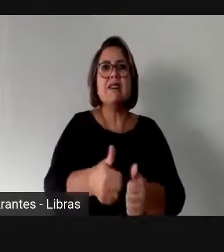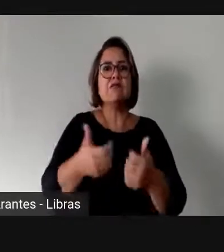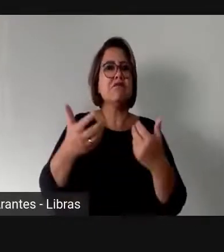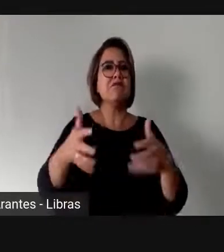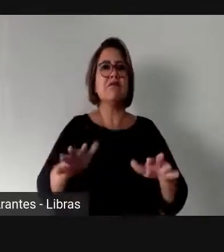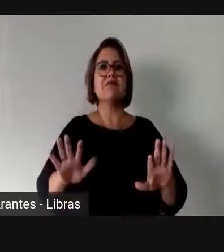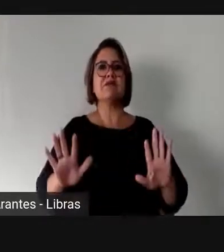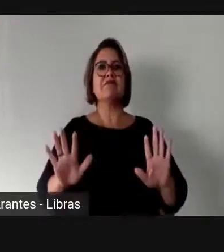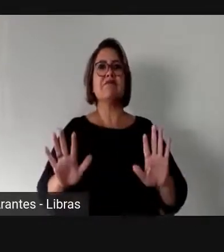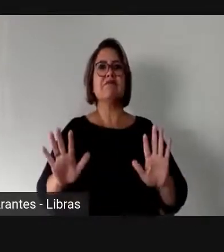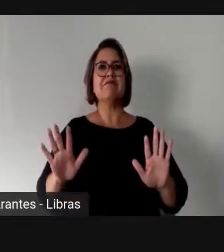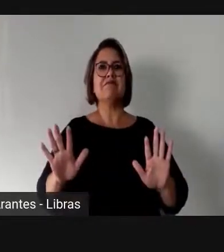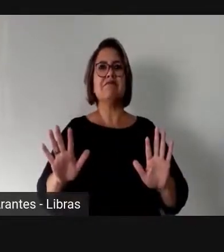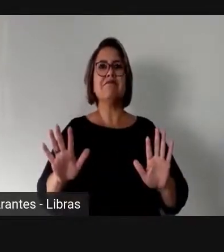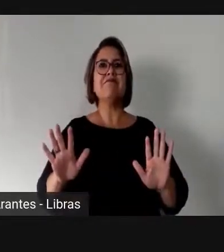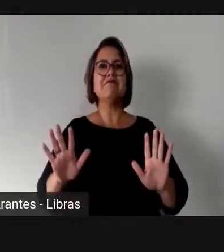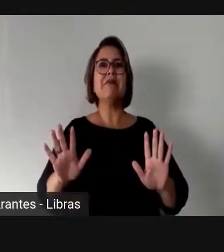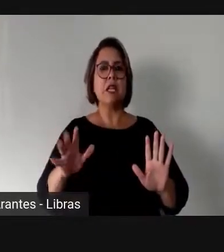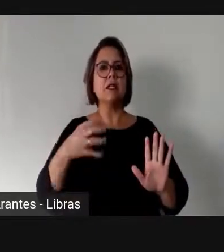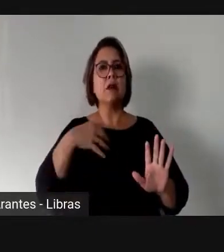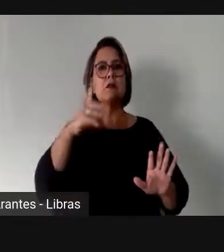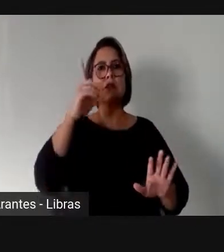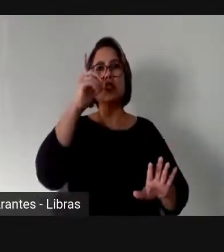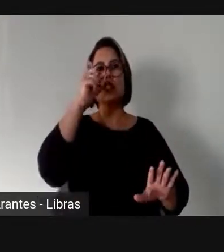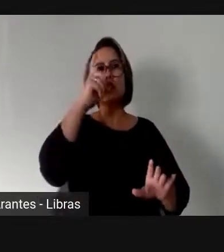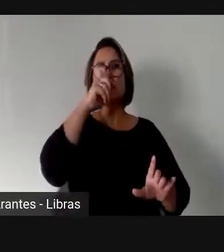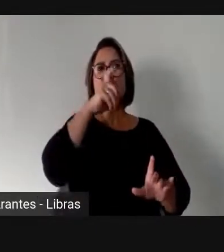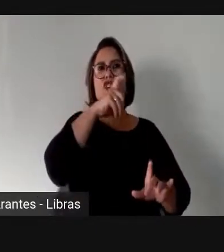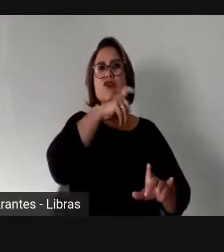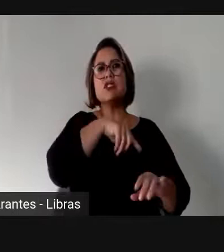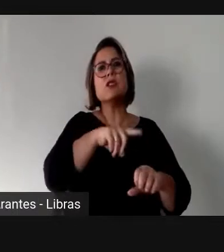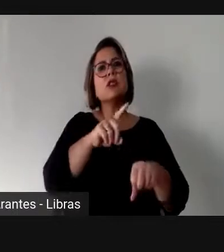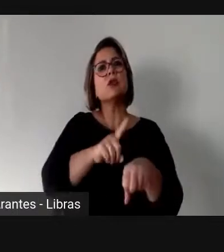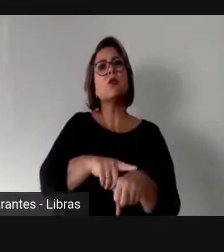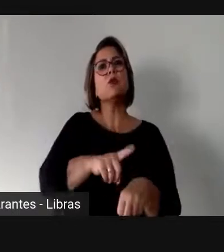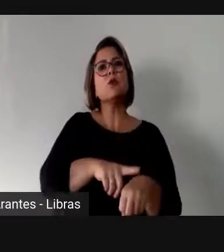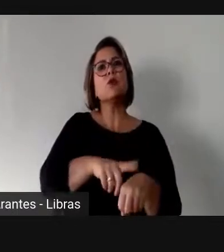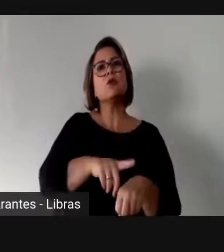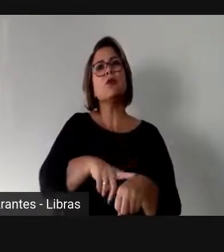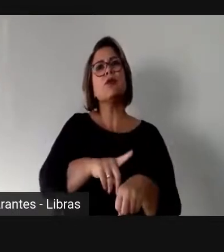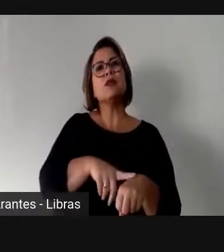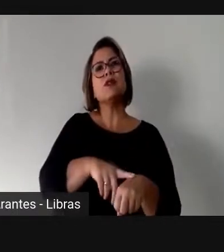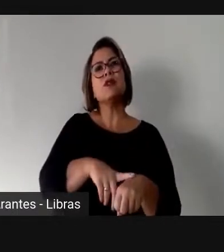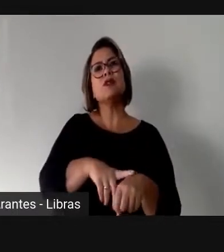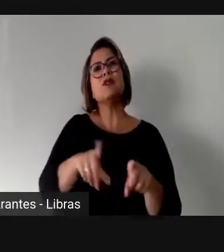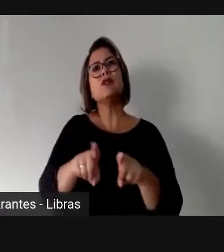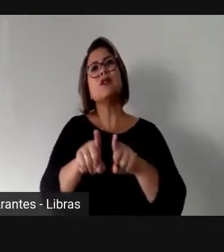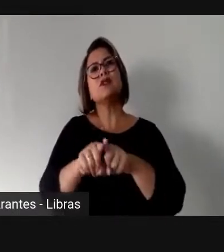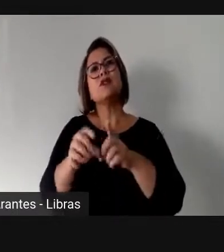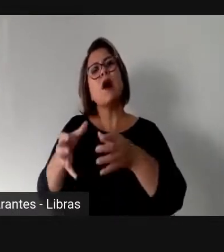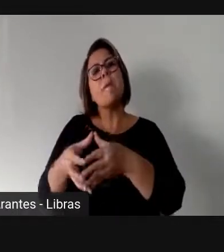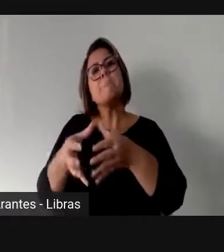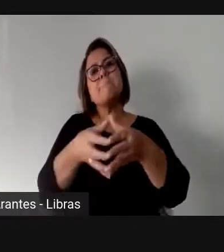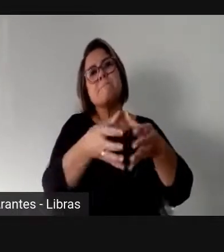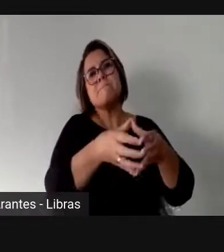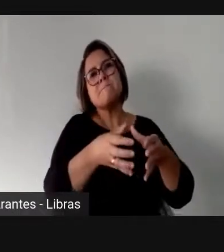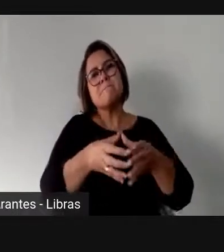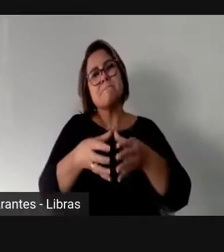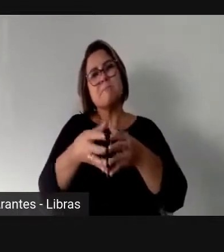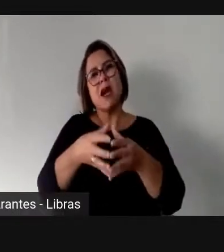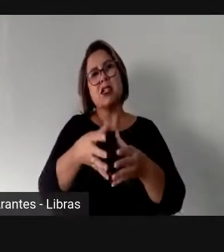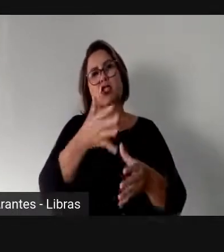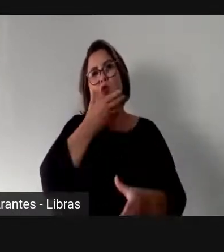as dificuldades vão estar nesse lugar. o formato dos partidos que são extremamente machistas,